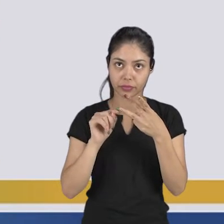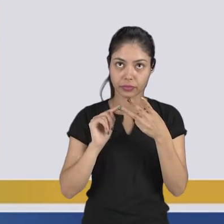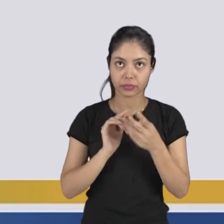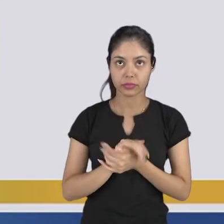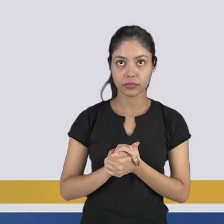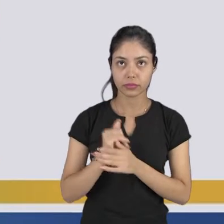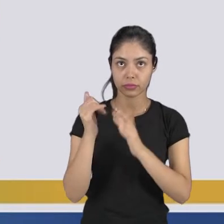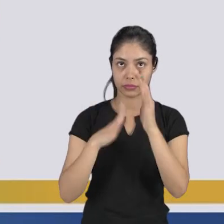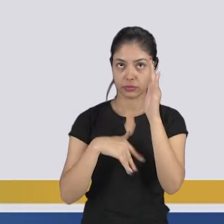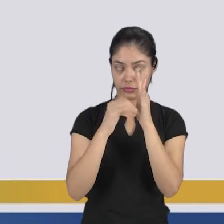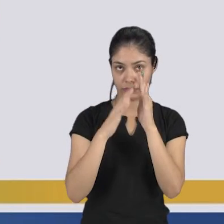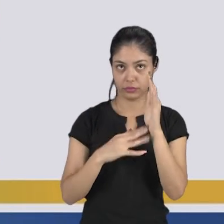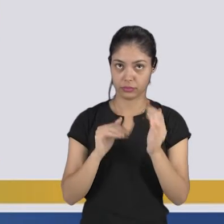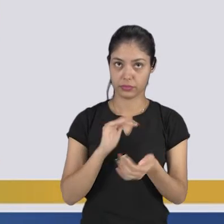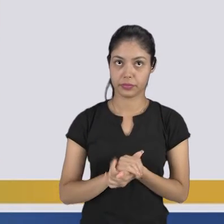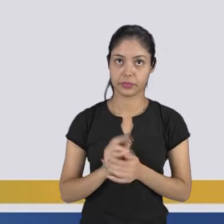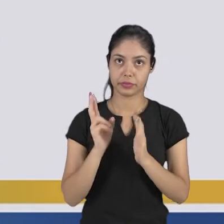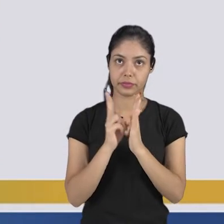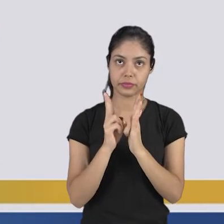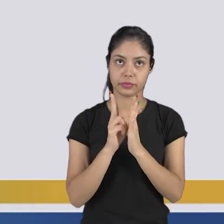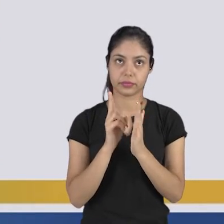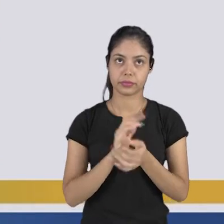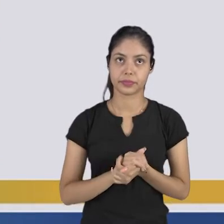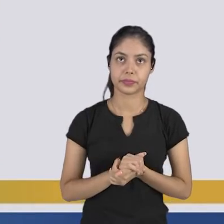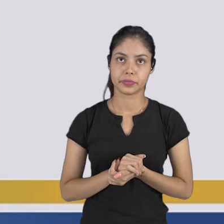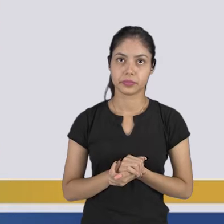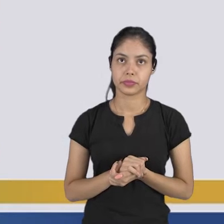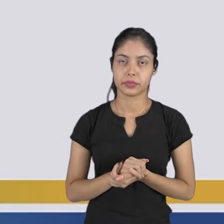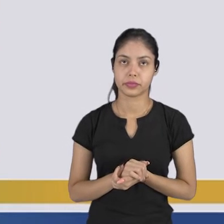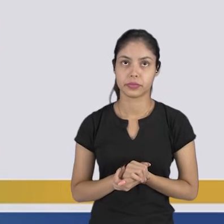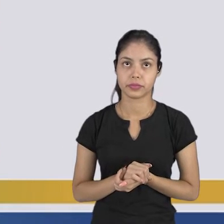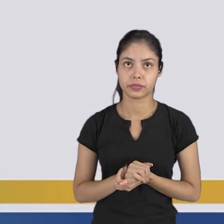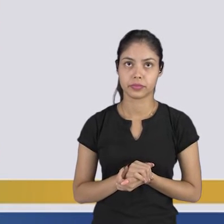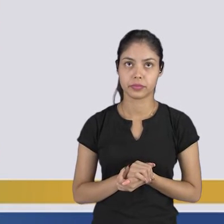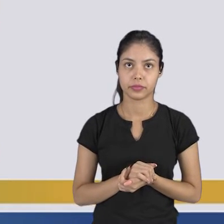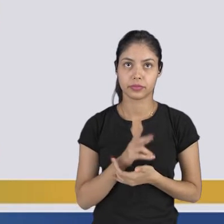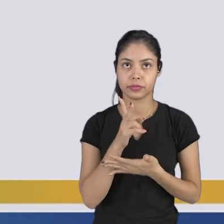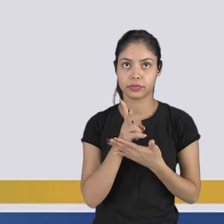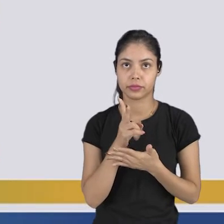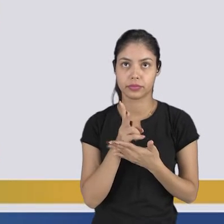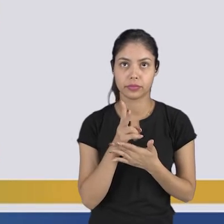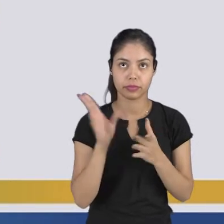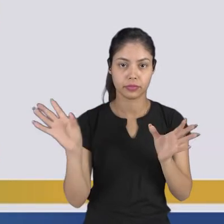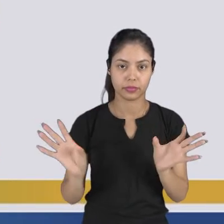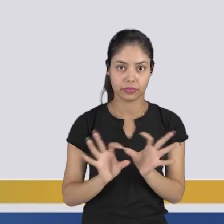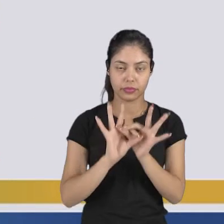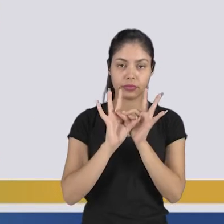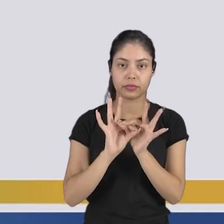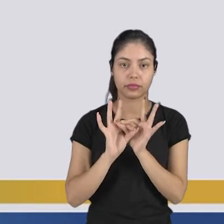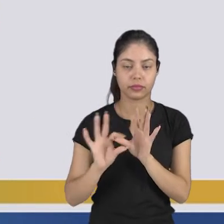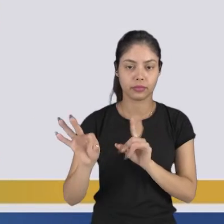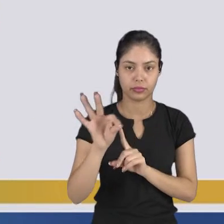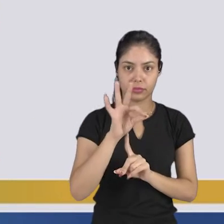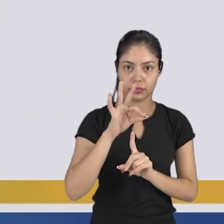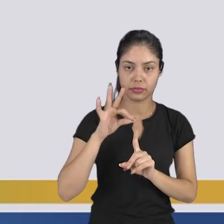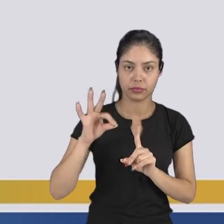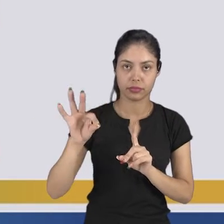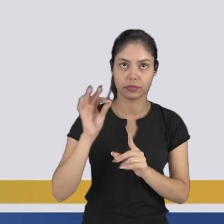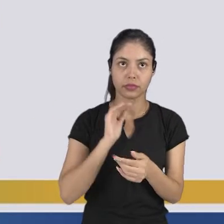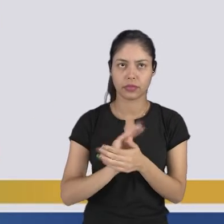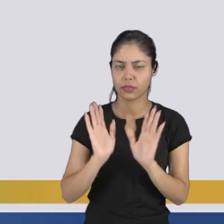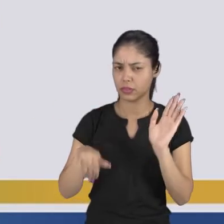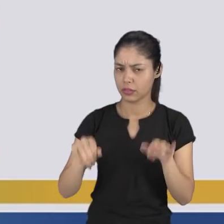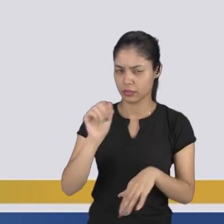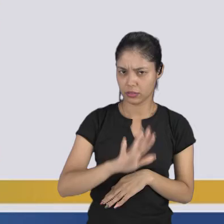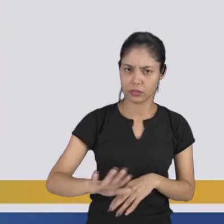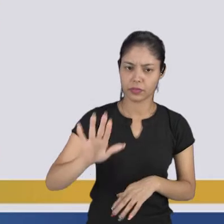com a pintura corporal indígena. E a pintura desses povos é sempre, gente, ligada à espiritualidade. Geralmente